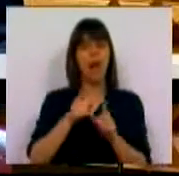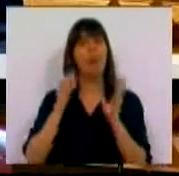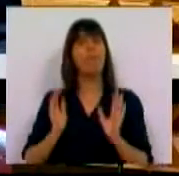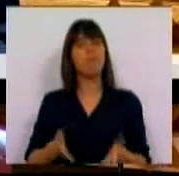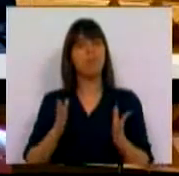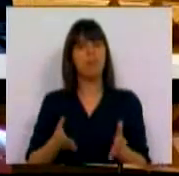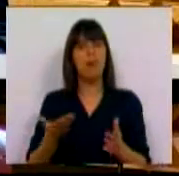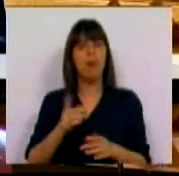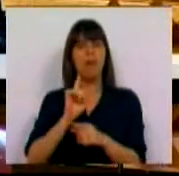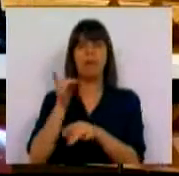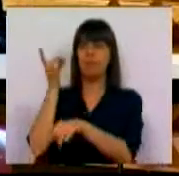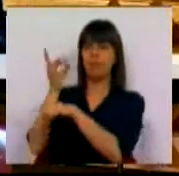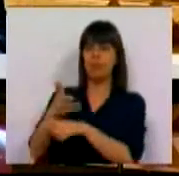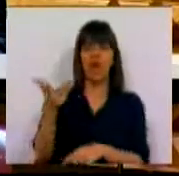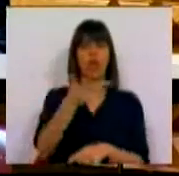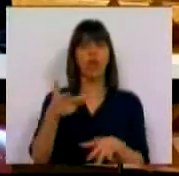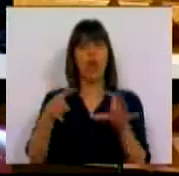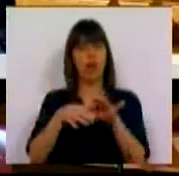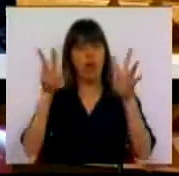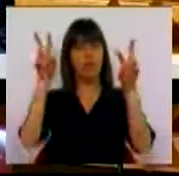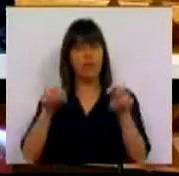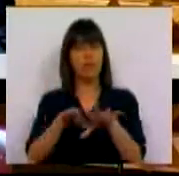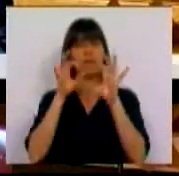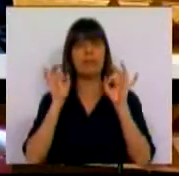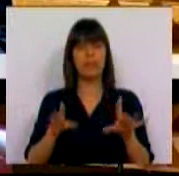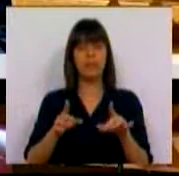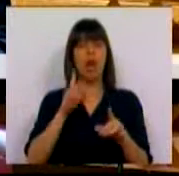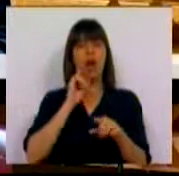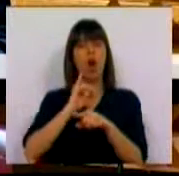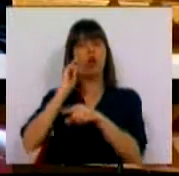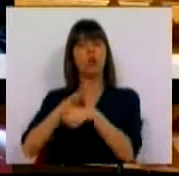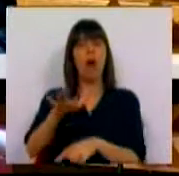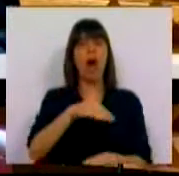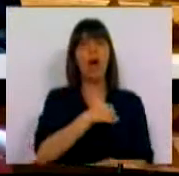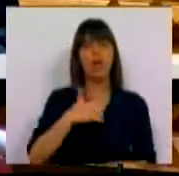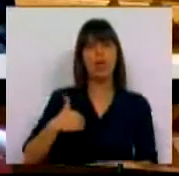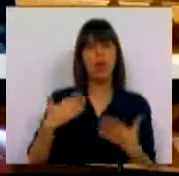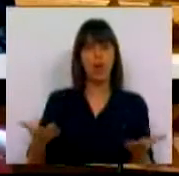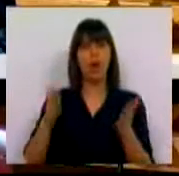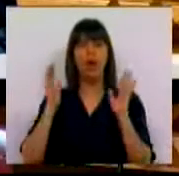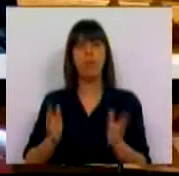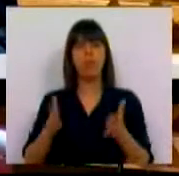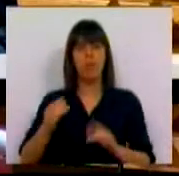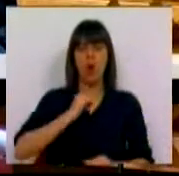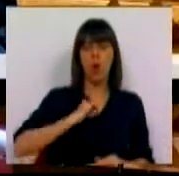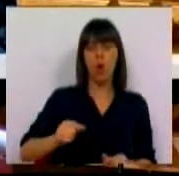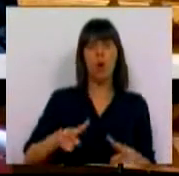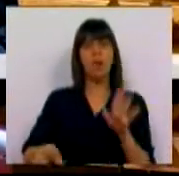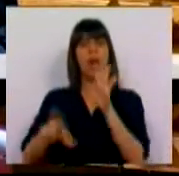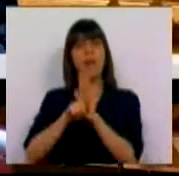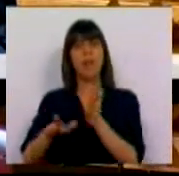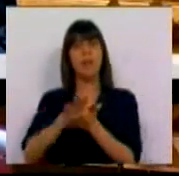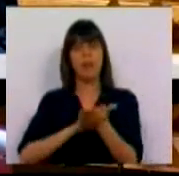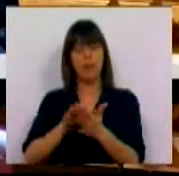preciso ir além da troika nesta matéria, como foi nas restantes áreas da saúde. Não é preciso ir contra a Lei de Bases,